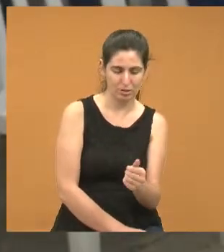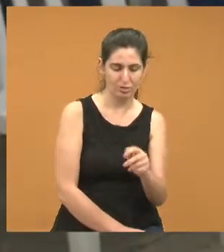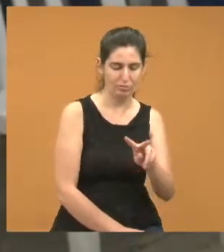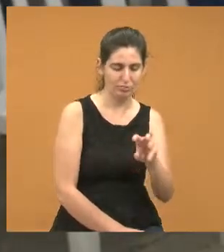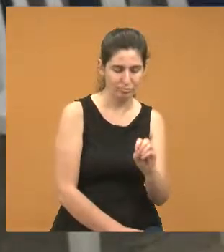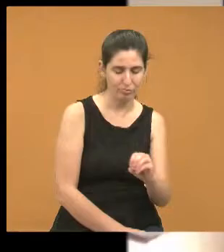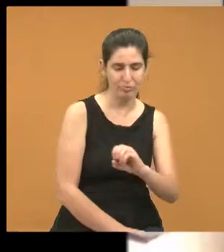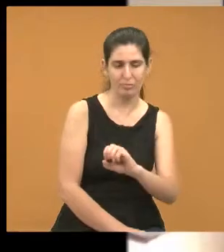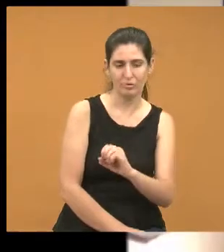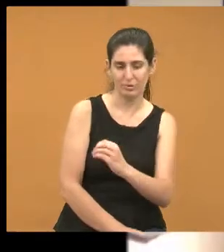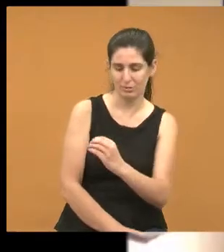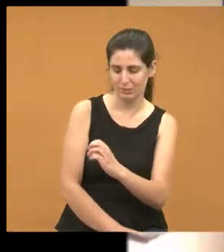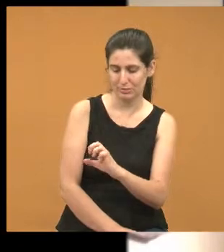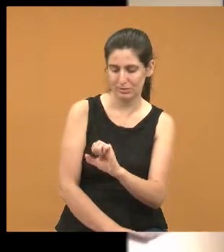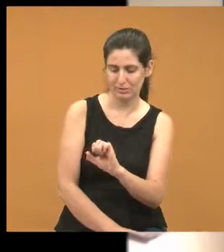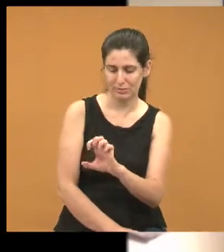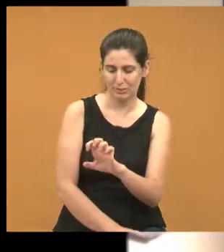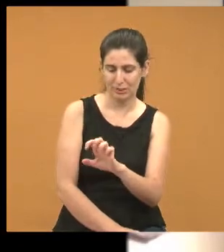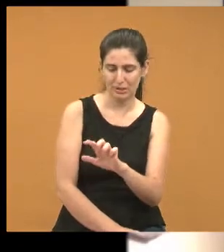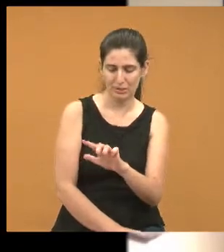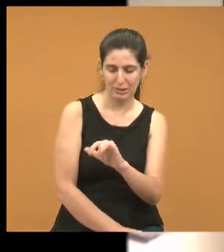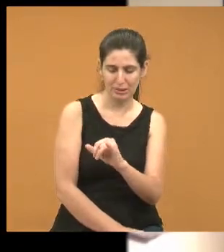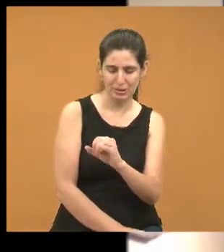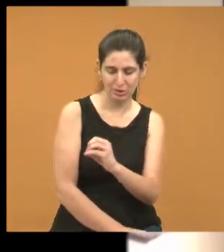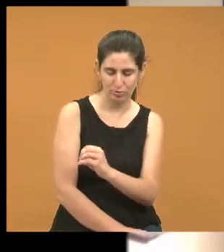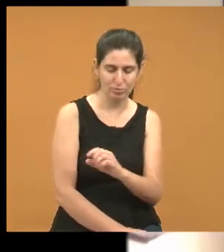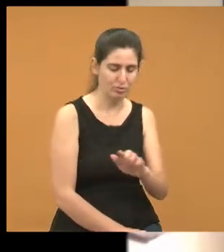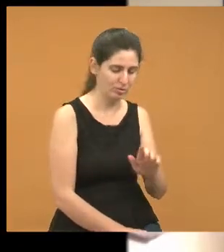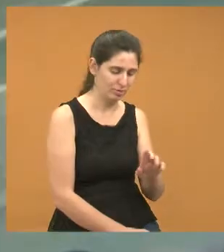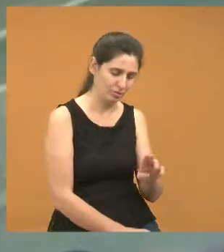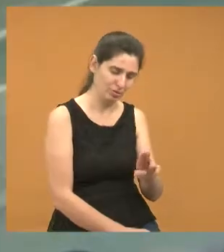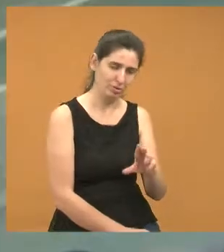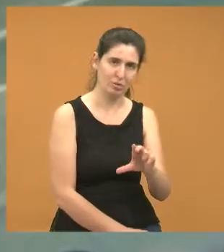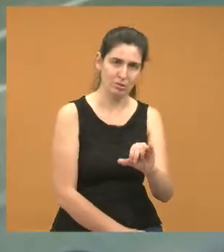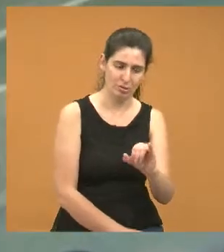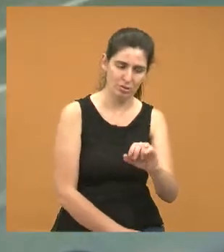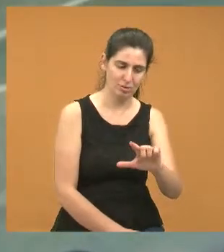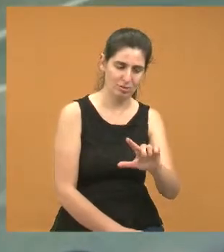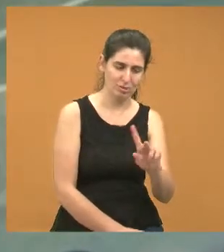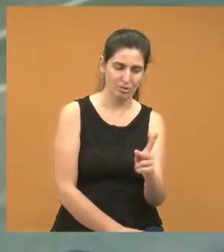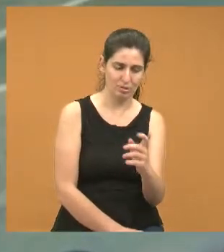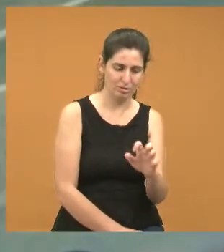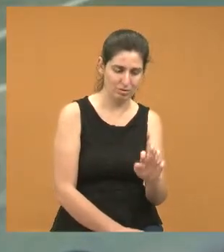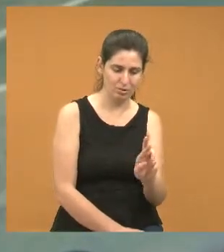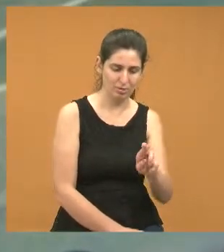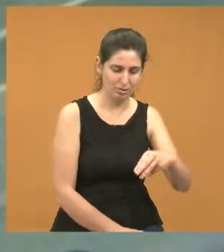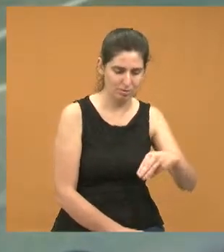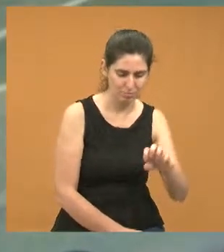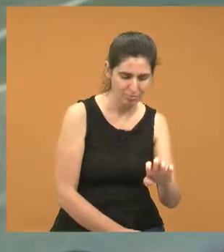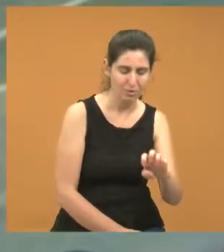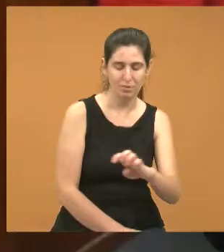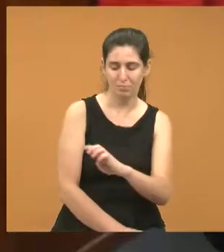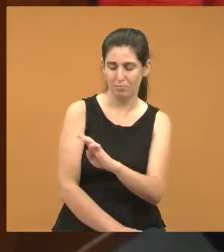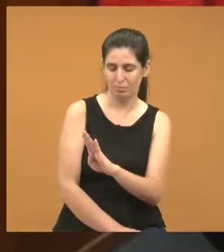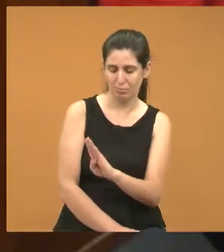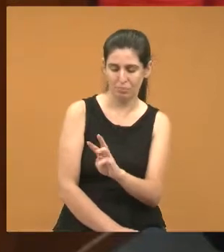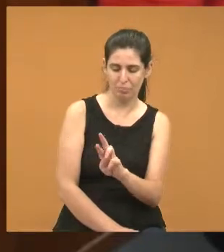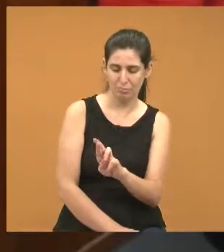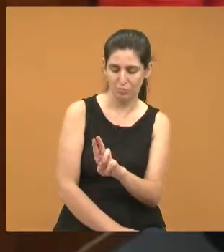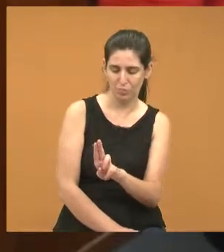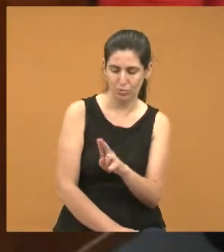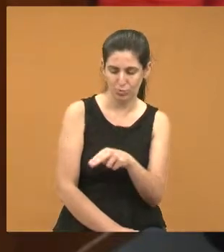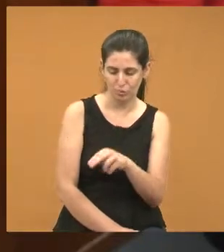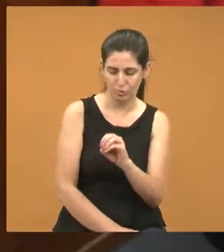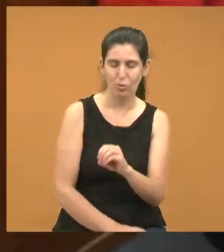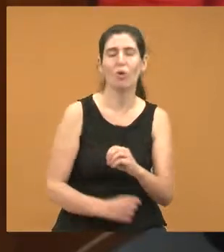Aí o Zé, meu filho, o Guilherme, o Bruno. E há tantas outras pessoas que, nesse momento, talvez eu não lembre o nome agora, mas fica aí de